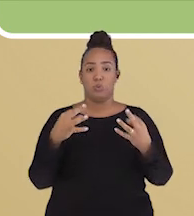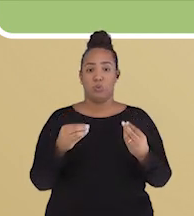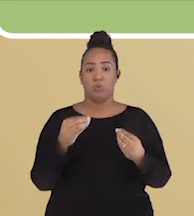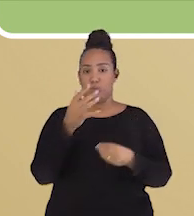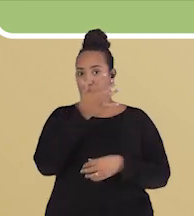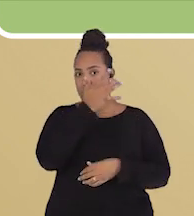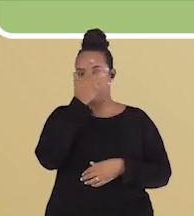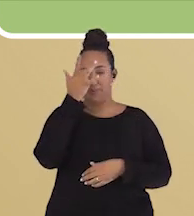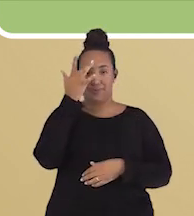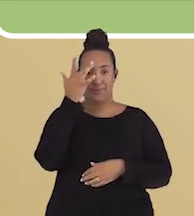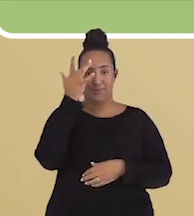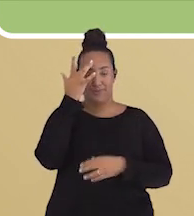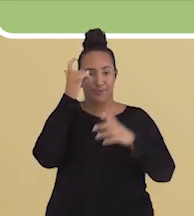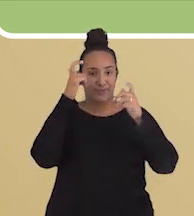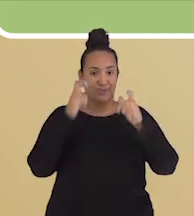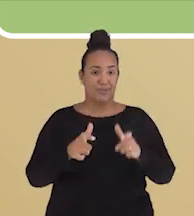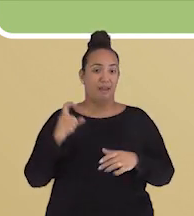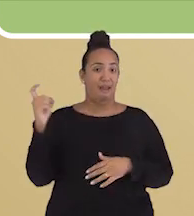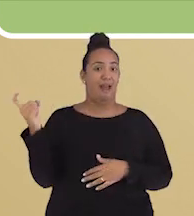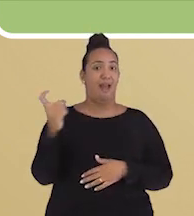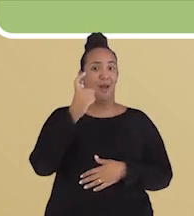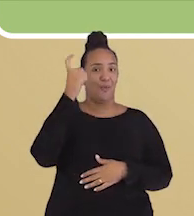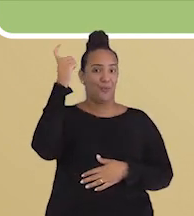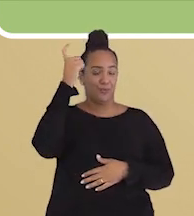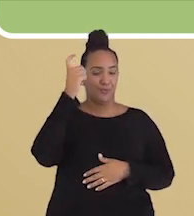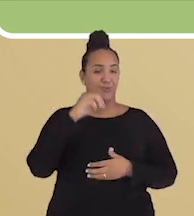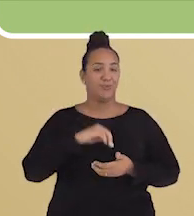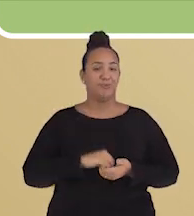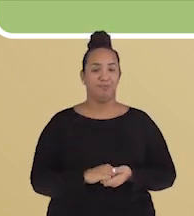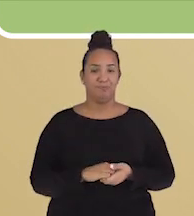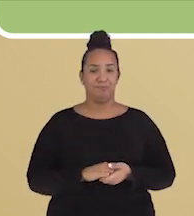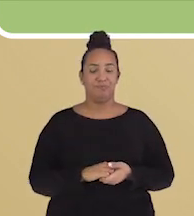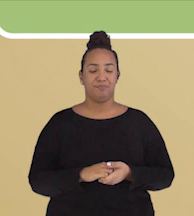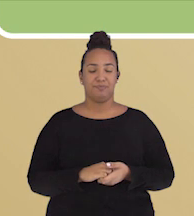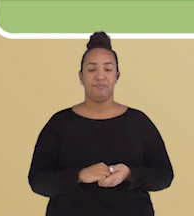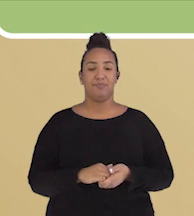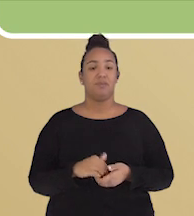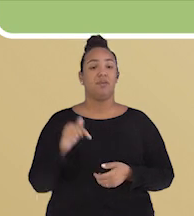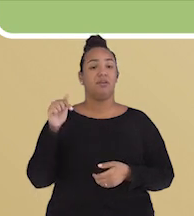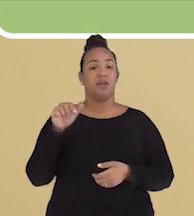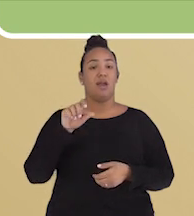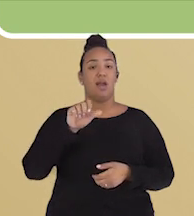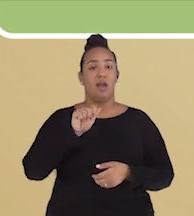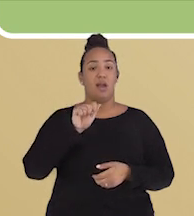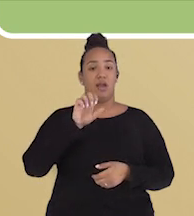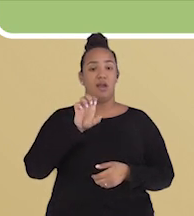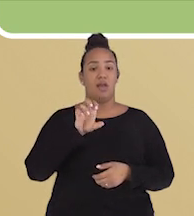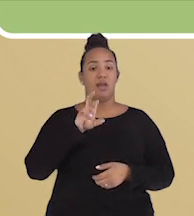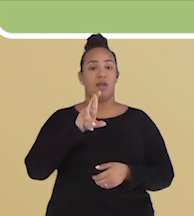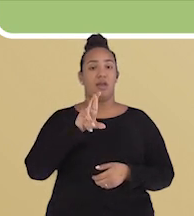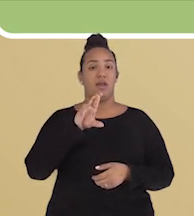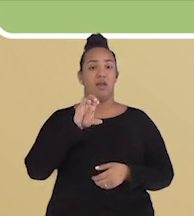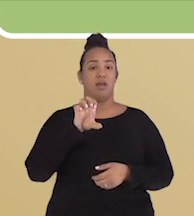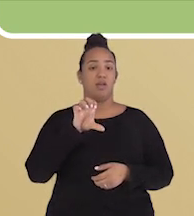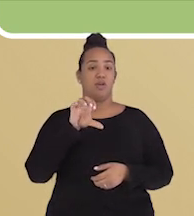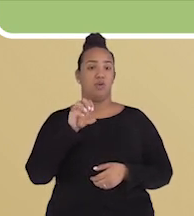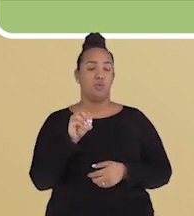passageiros nas alturas. Os transportes aéreos são aqueles que usam o ar